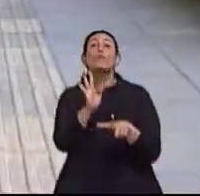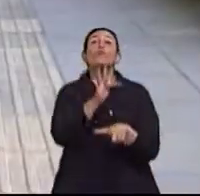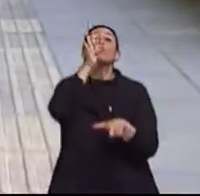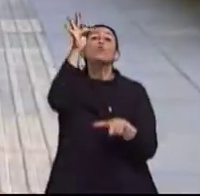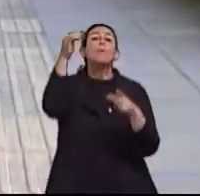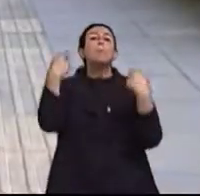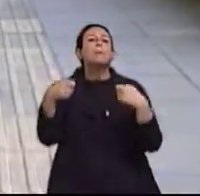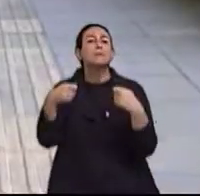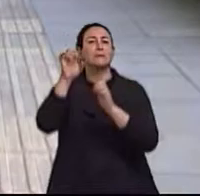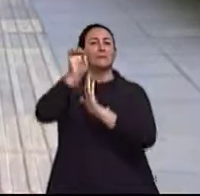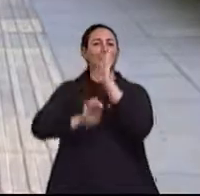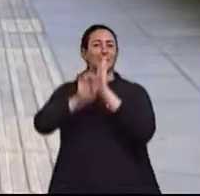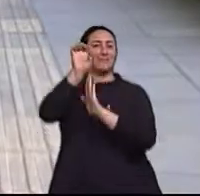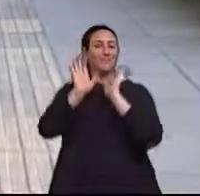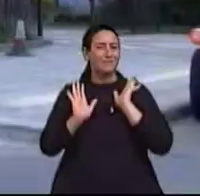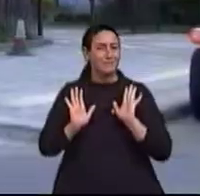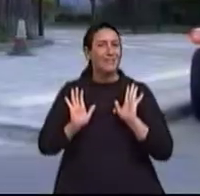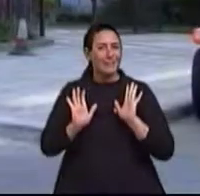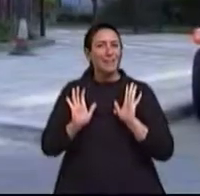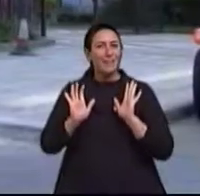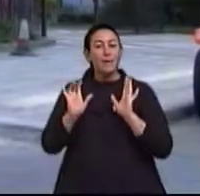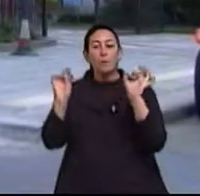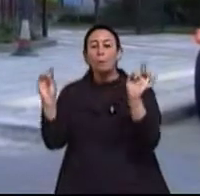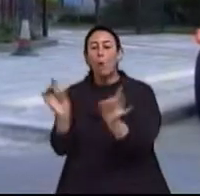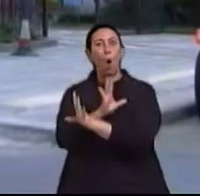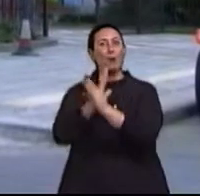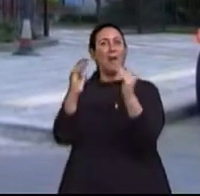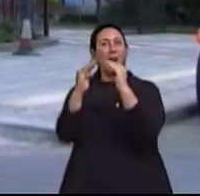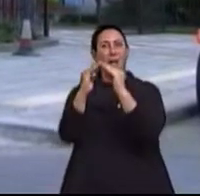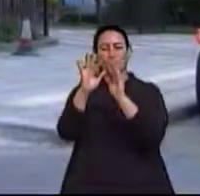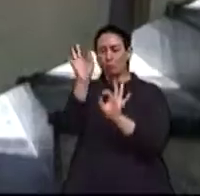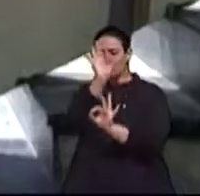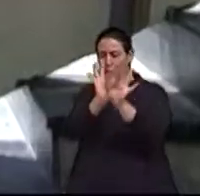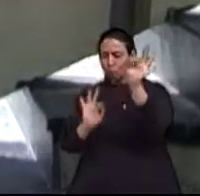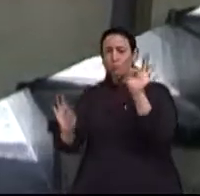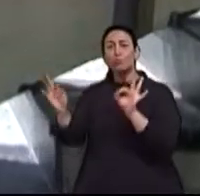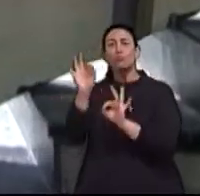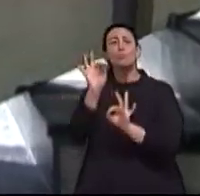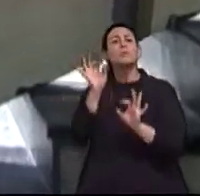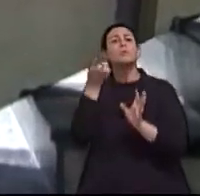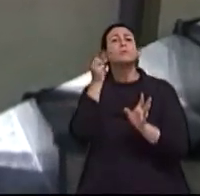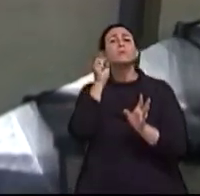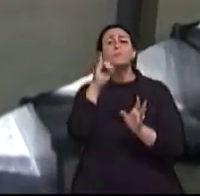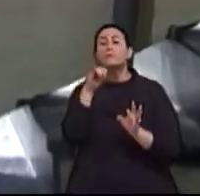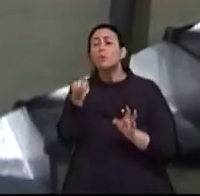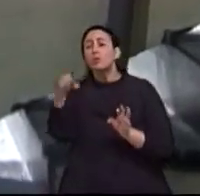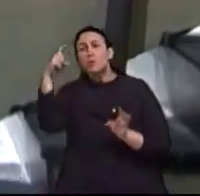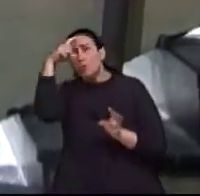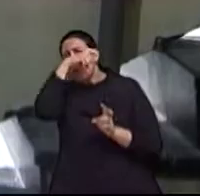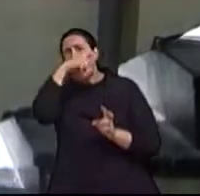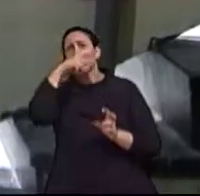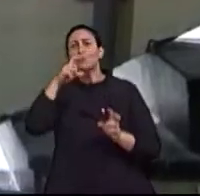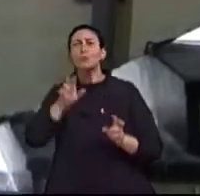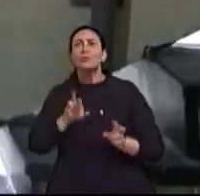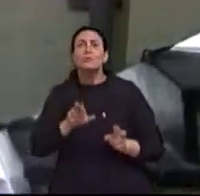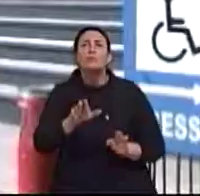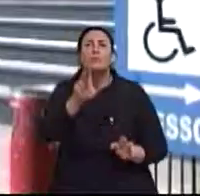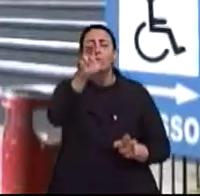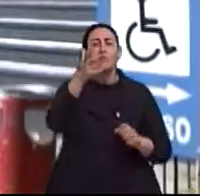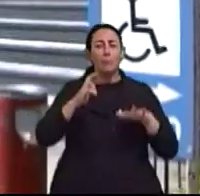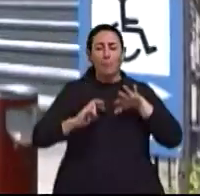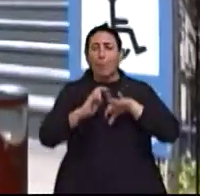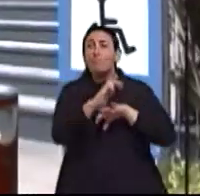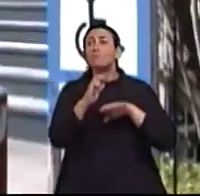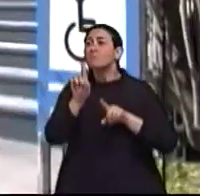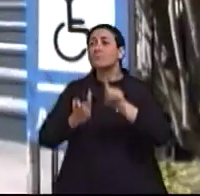uma casa de dois pisos. Você já está olhando uma casa, está olhando uma casa, é uma dificuldade de subir os degraus, mas não vou dizer uma dificuldade, mas